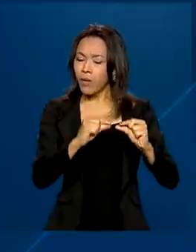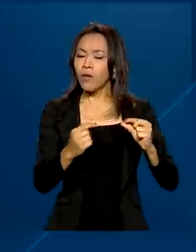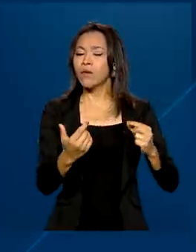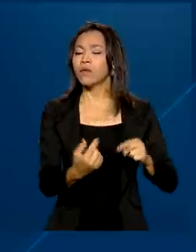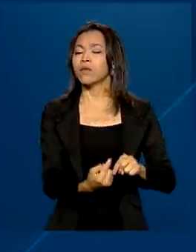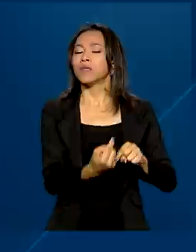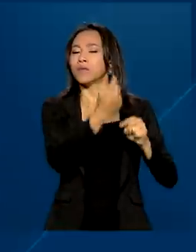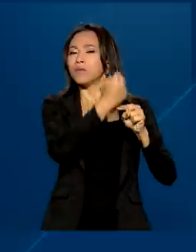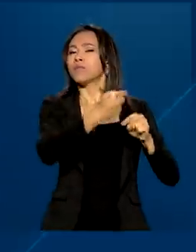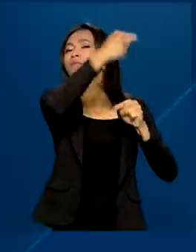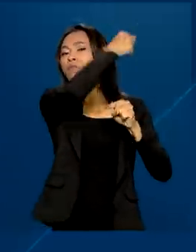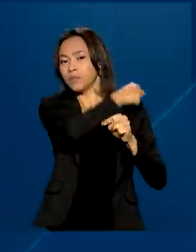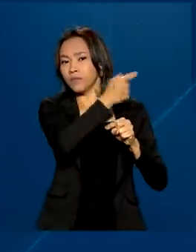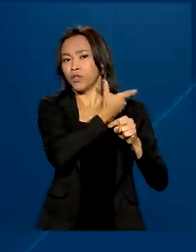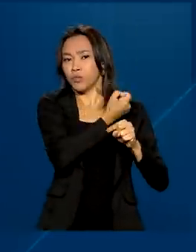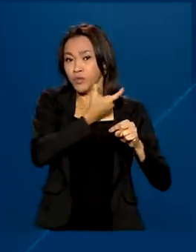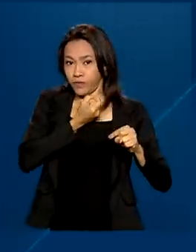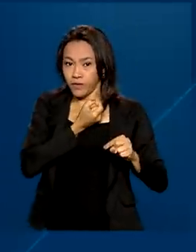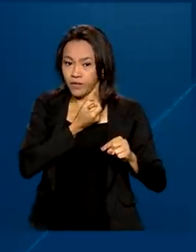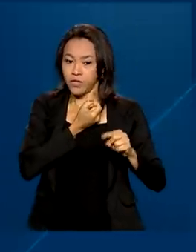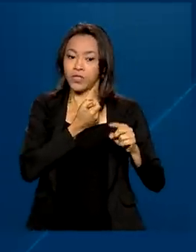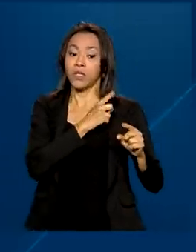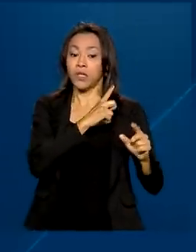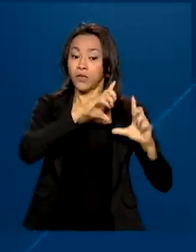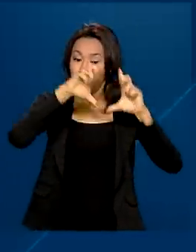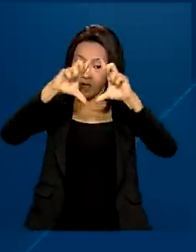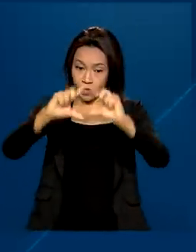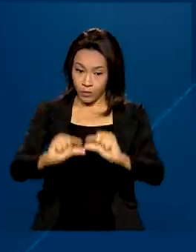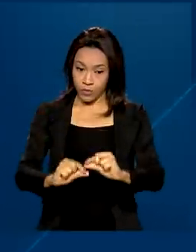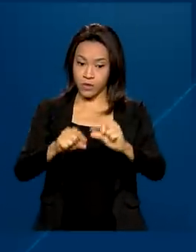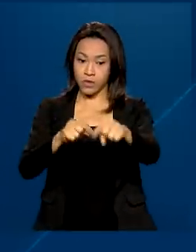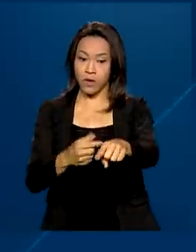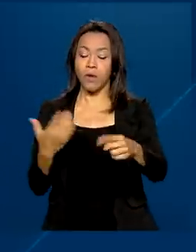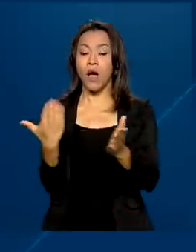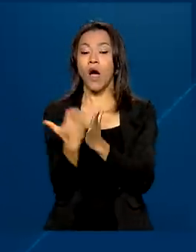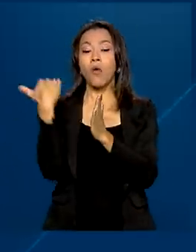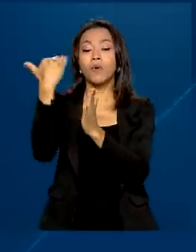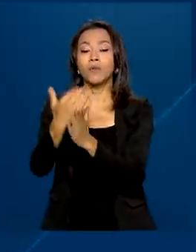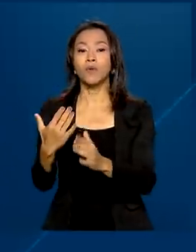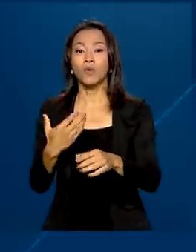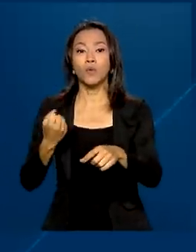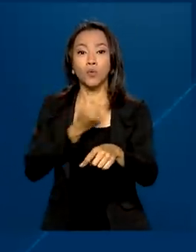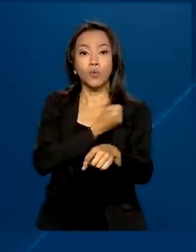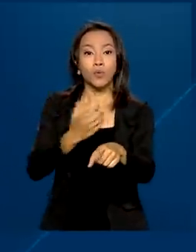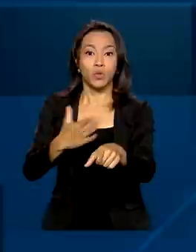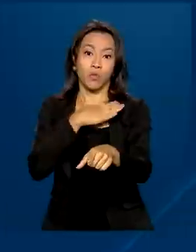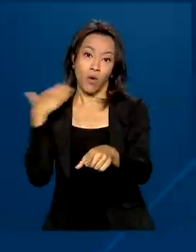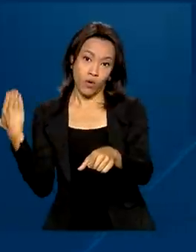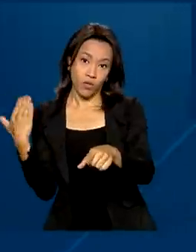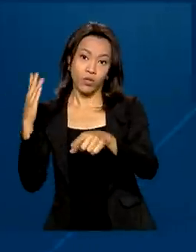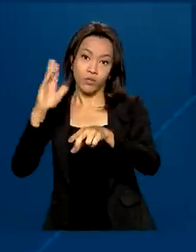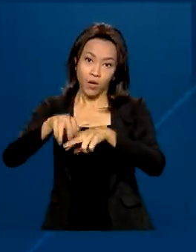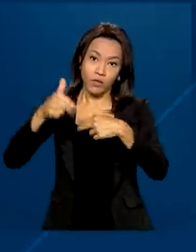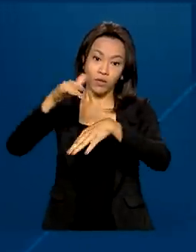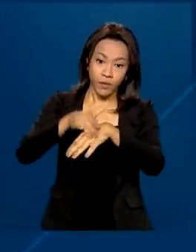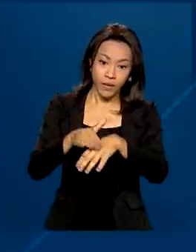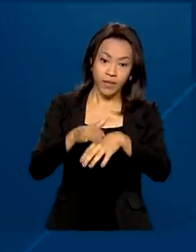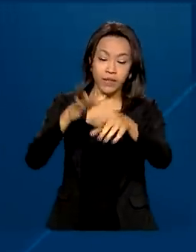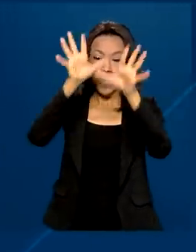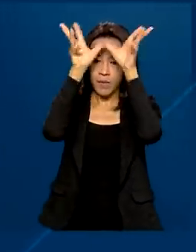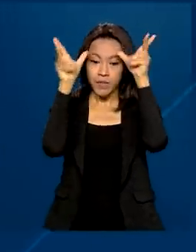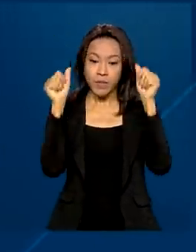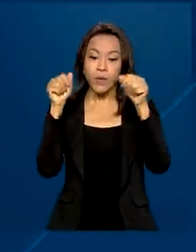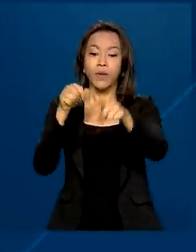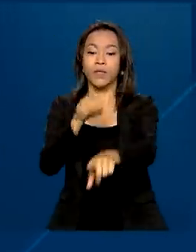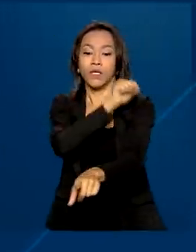2020. Apesar da queda no número de casos, aumentou o número de mortes pela doença. Amazonas, Rio de